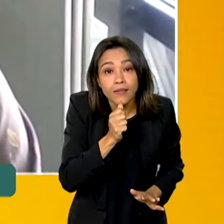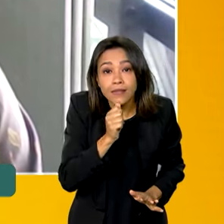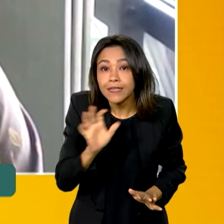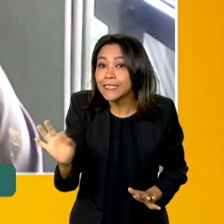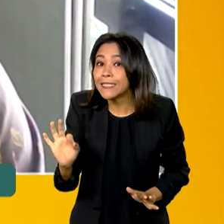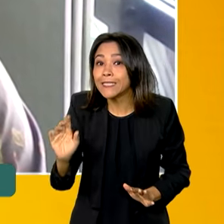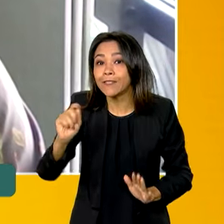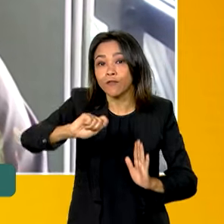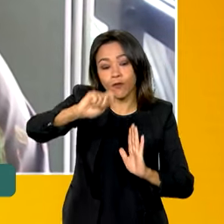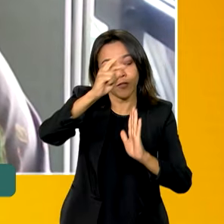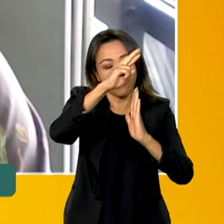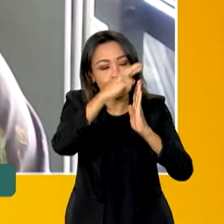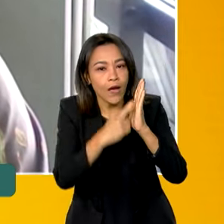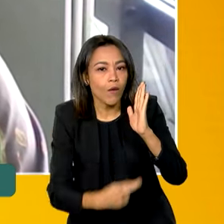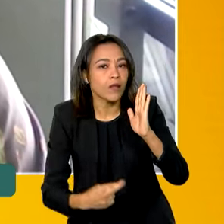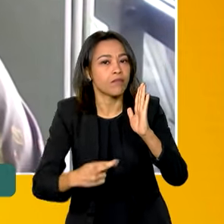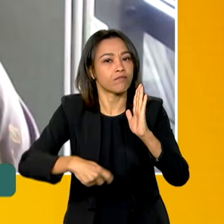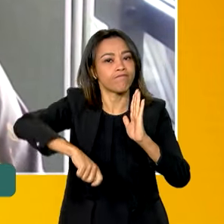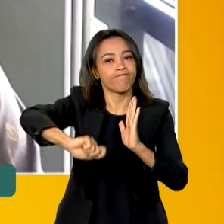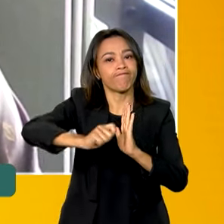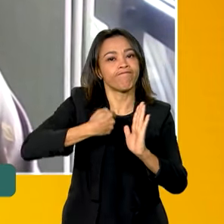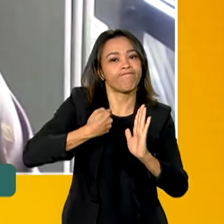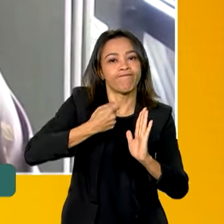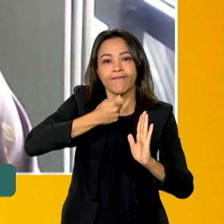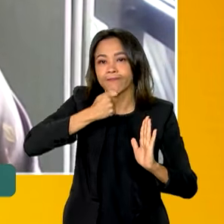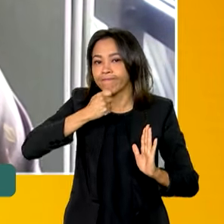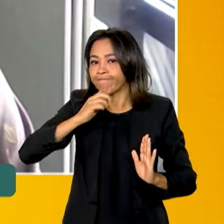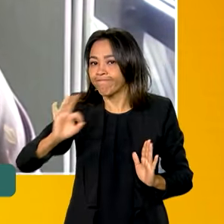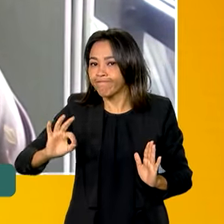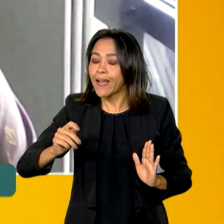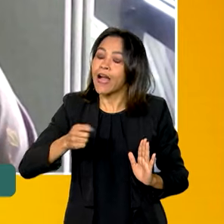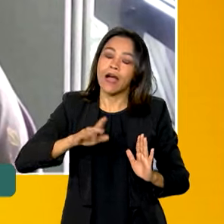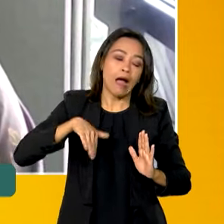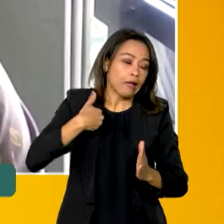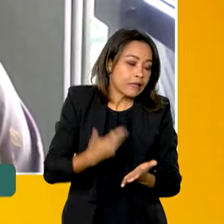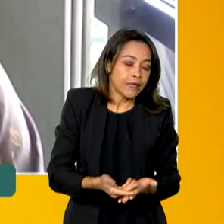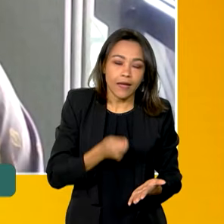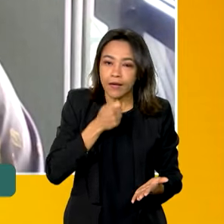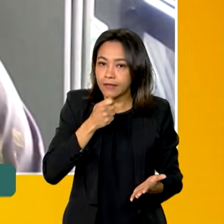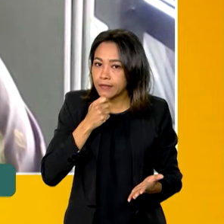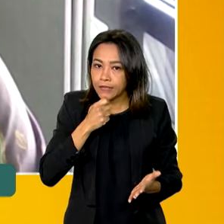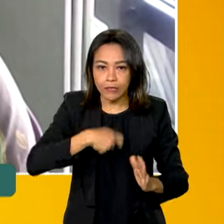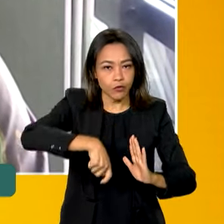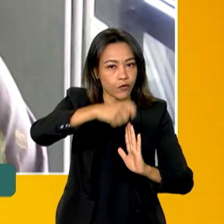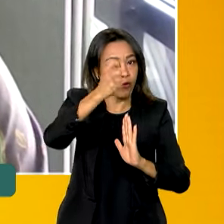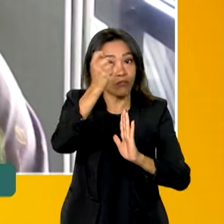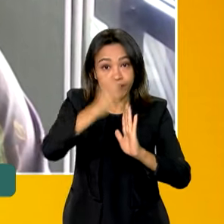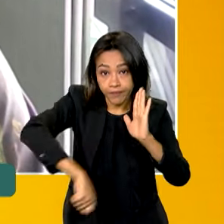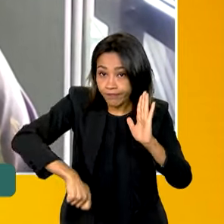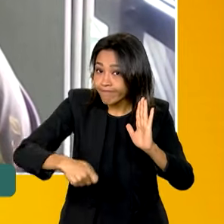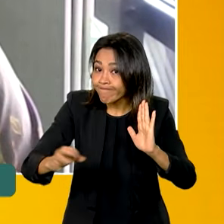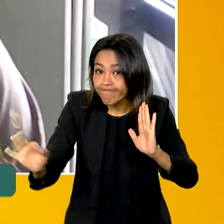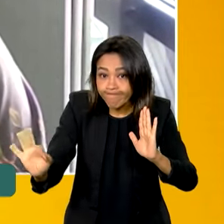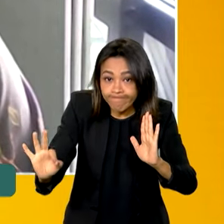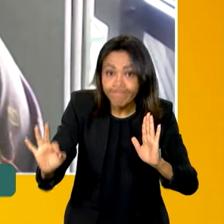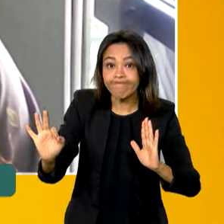regulamentada. Então, enquanto não for regulamentada, não se sabe,